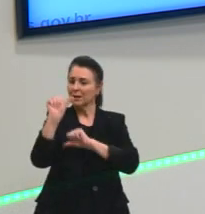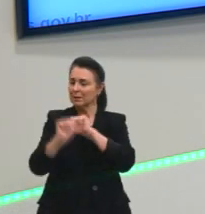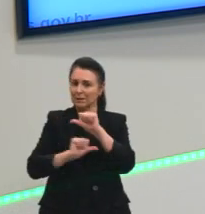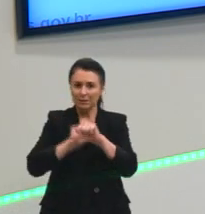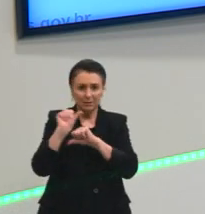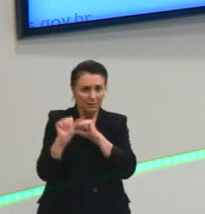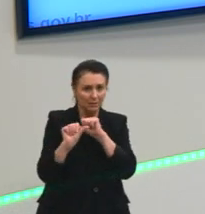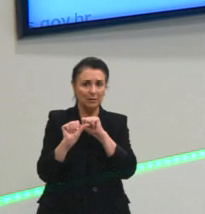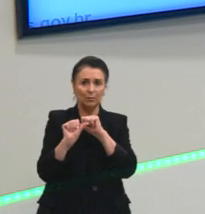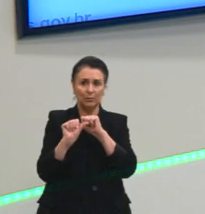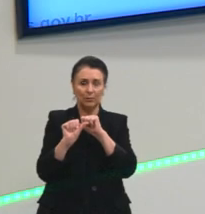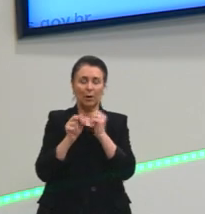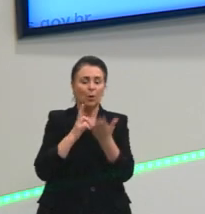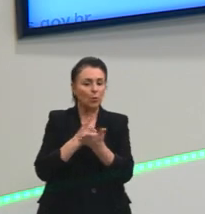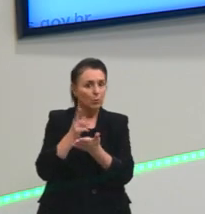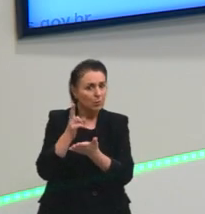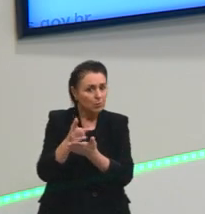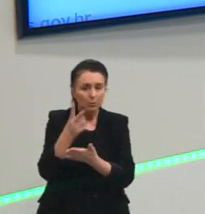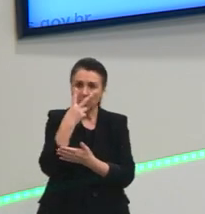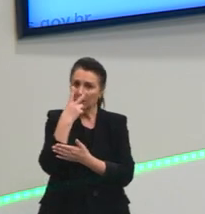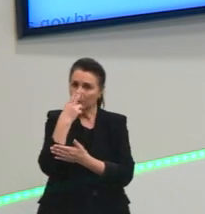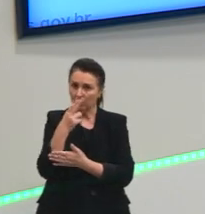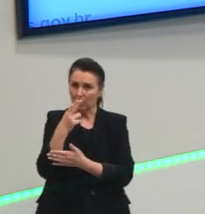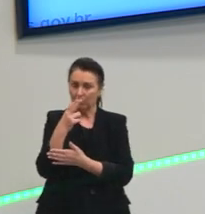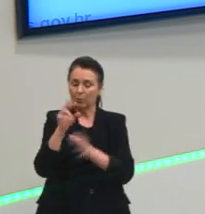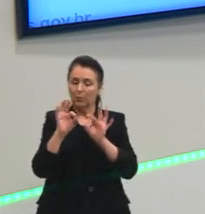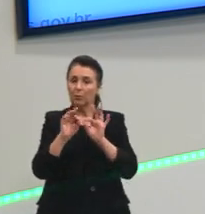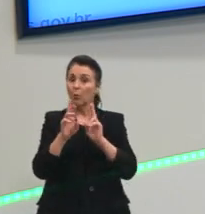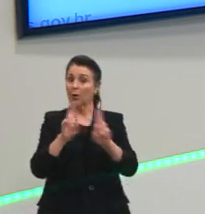tempo. Ele continua sendo a mesma distância.